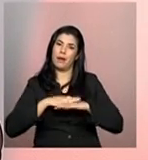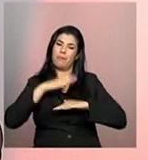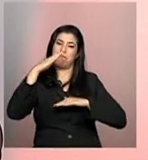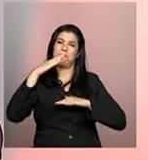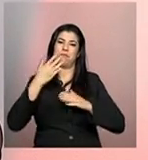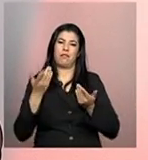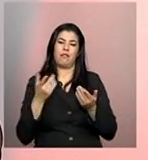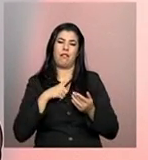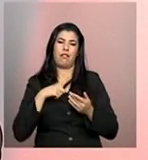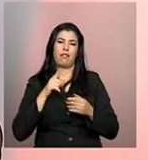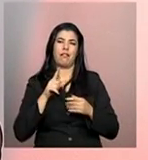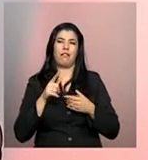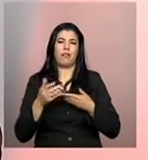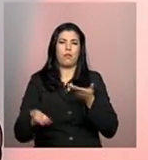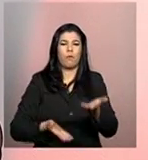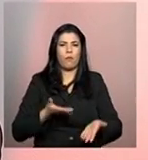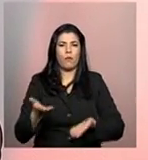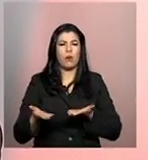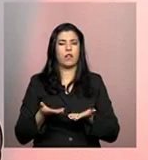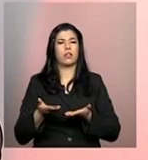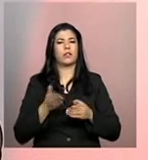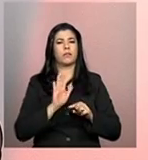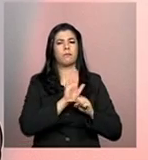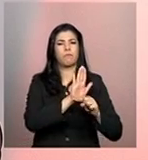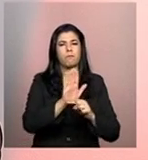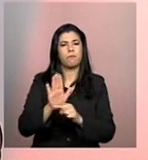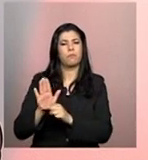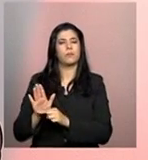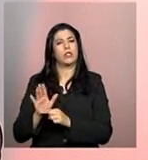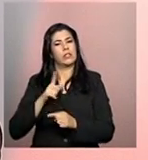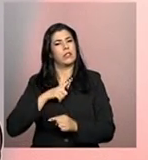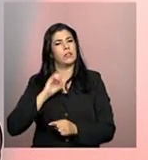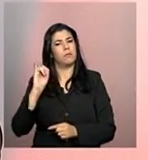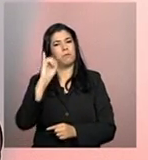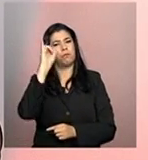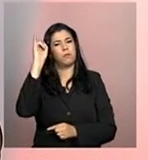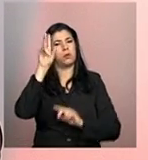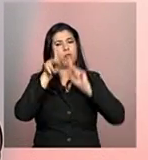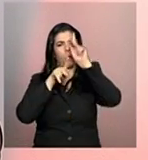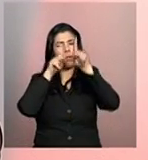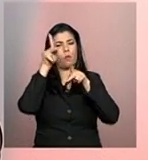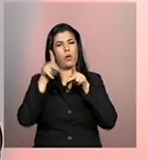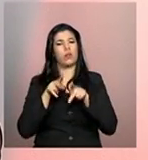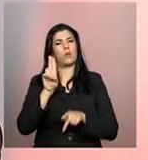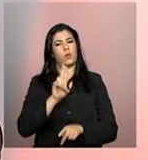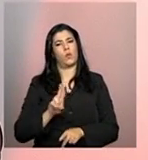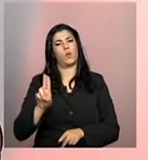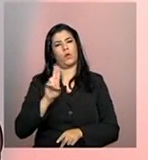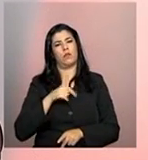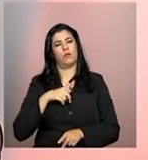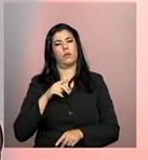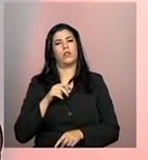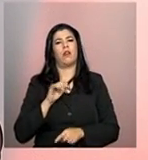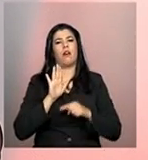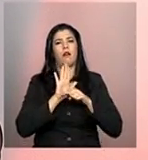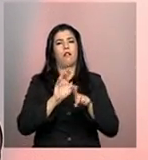e elas prestam serviços muito significativos para a população usuária da assistência social.